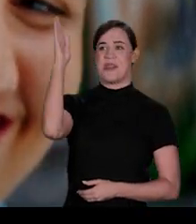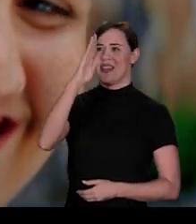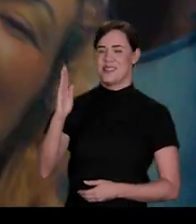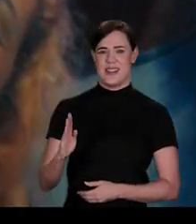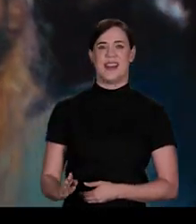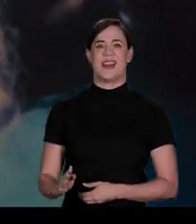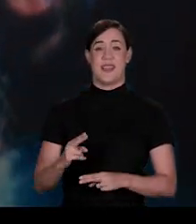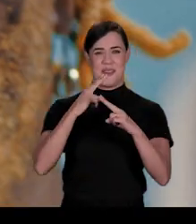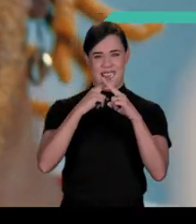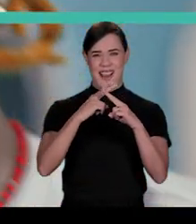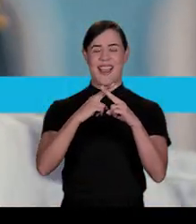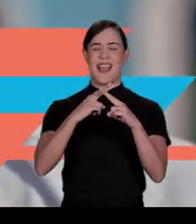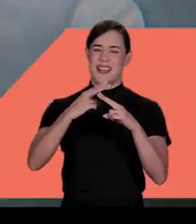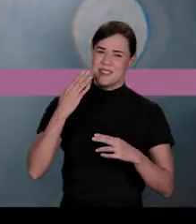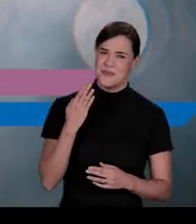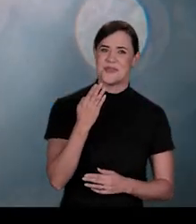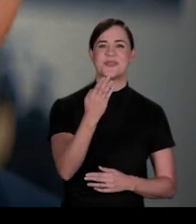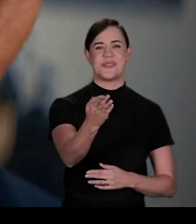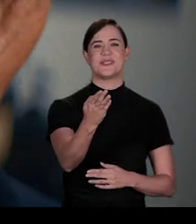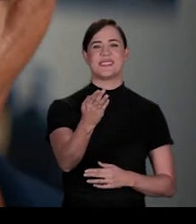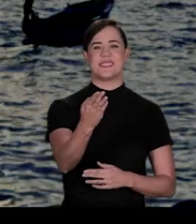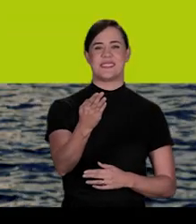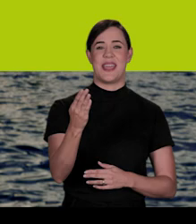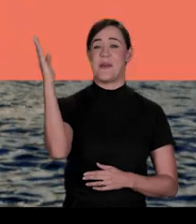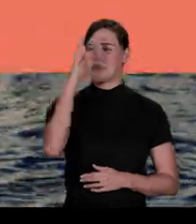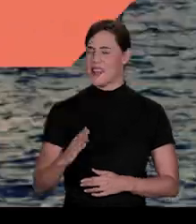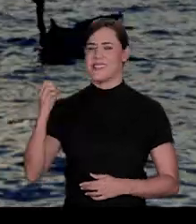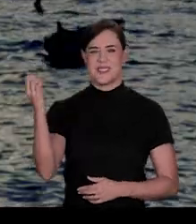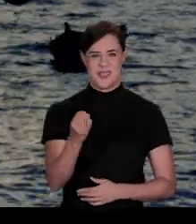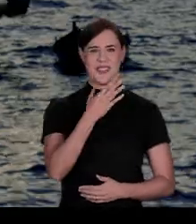brasileiros. Caixa. É por você. É por um novo Brasil.